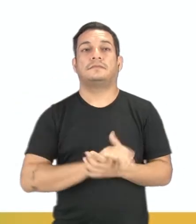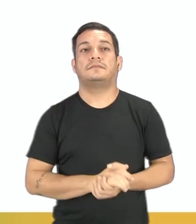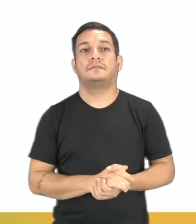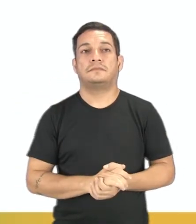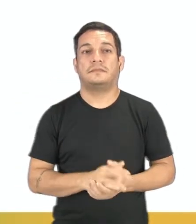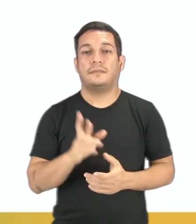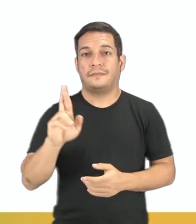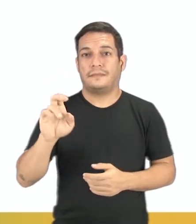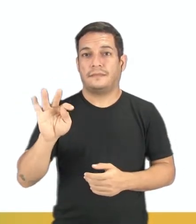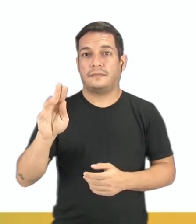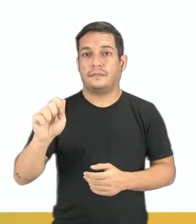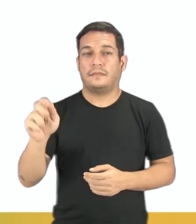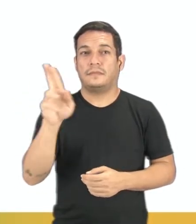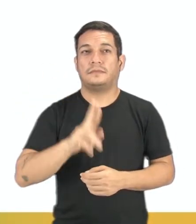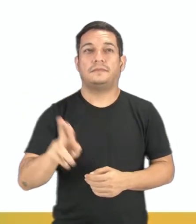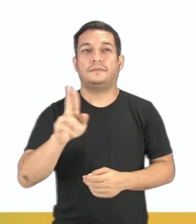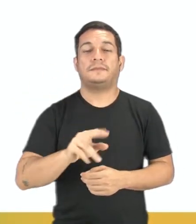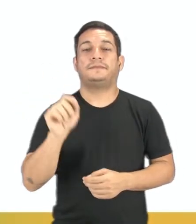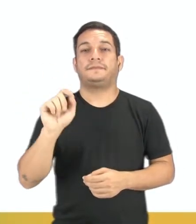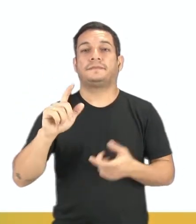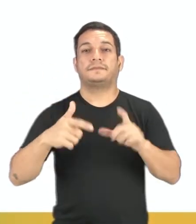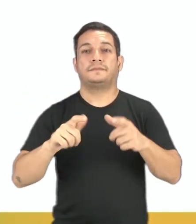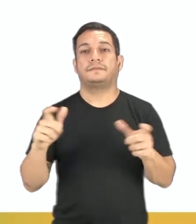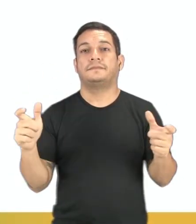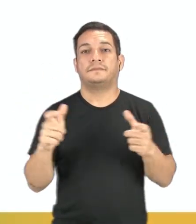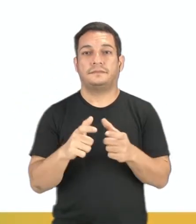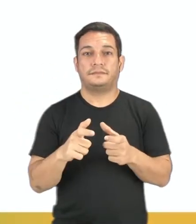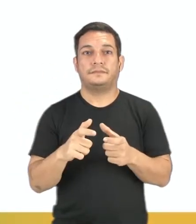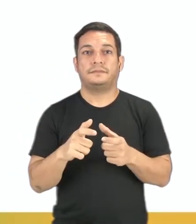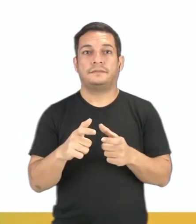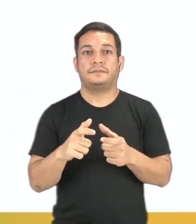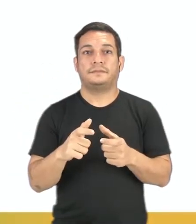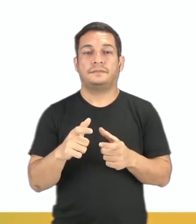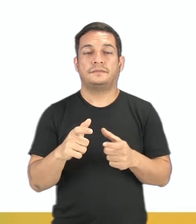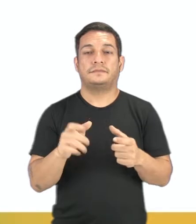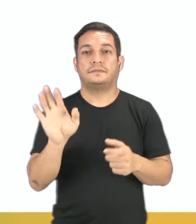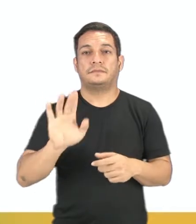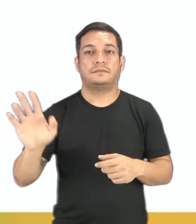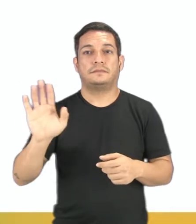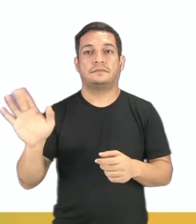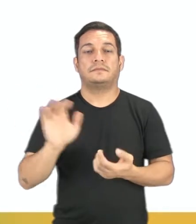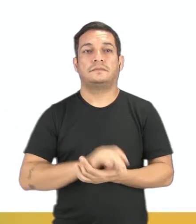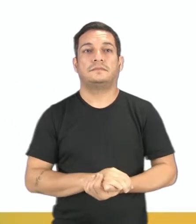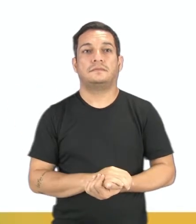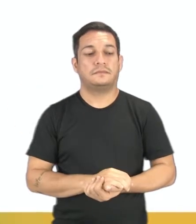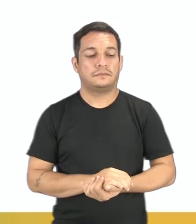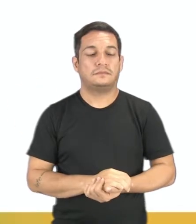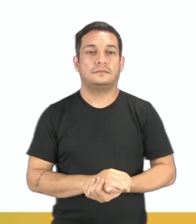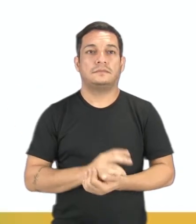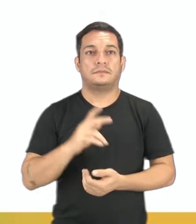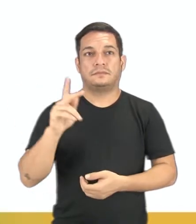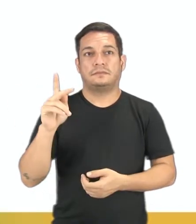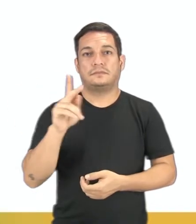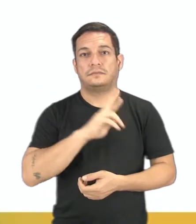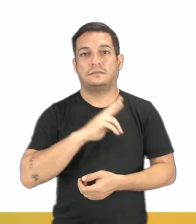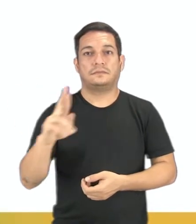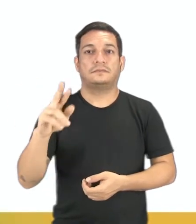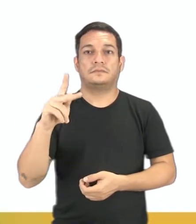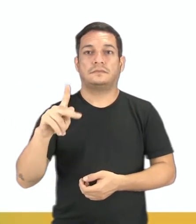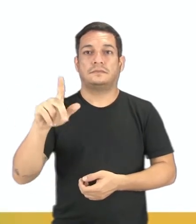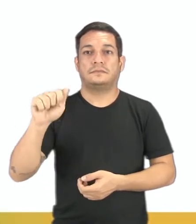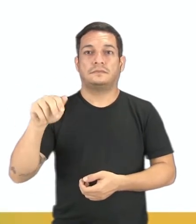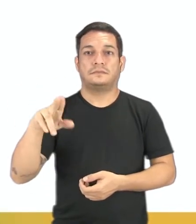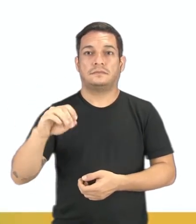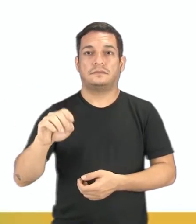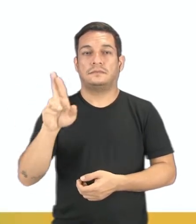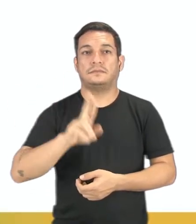Para reta, nós utilizamos as letras minúsculas do nosso alfabeto. E para representar o